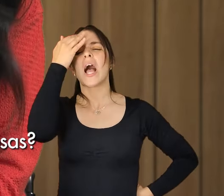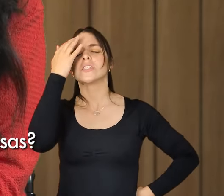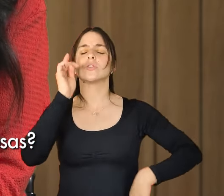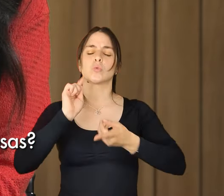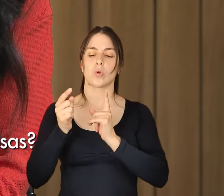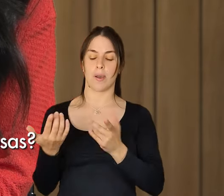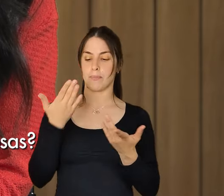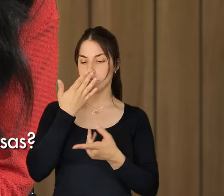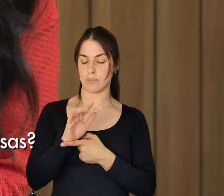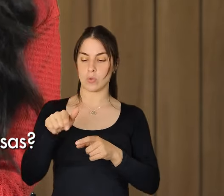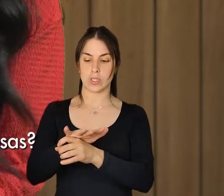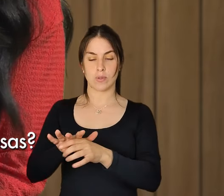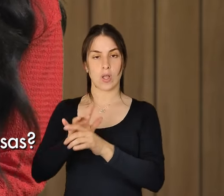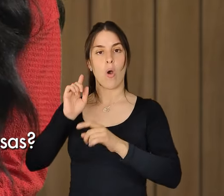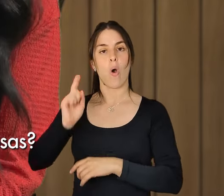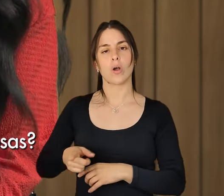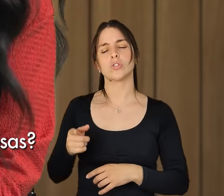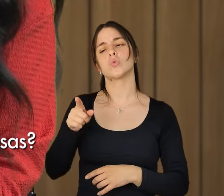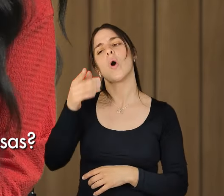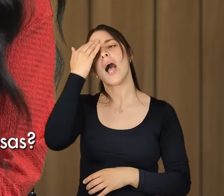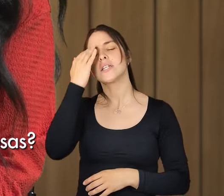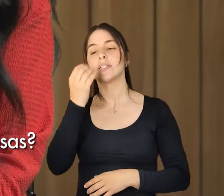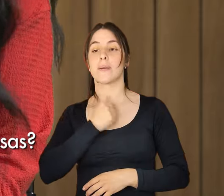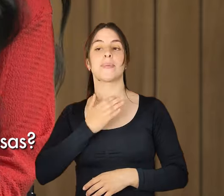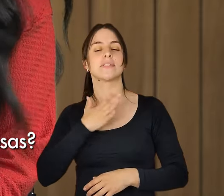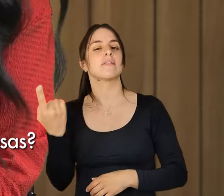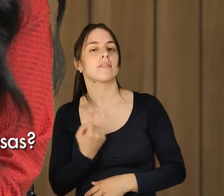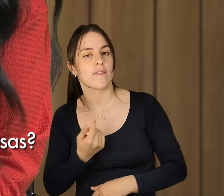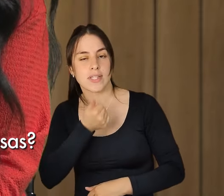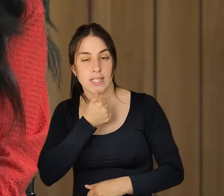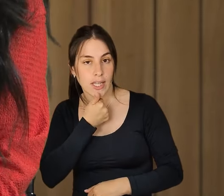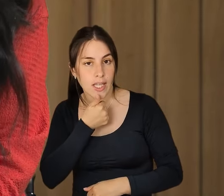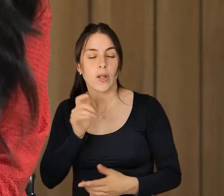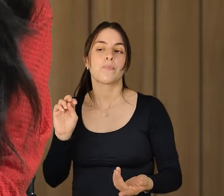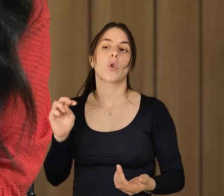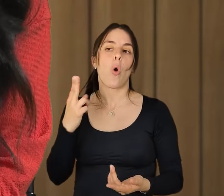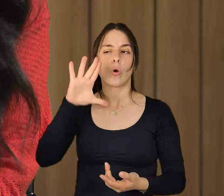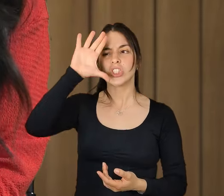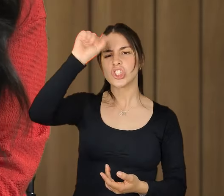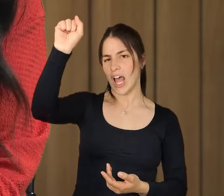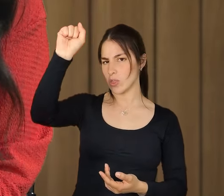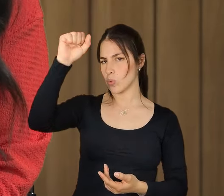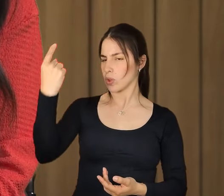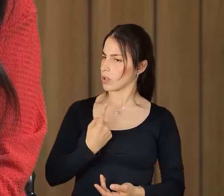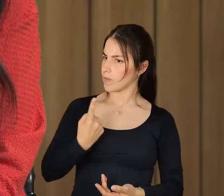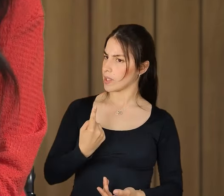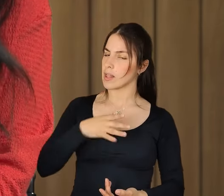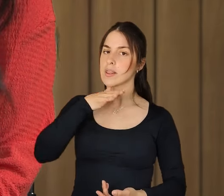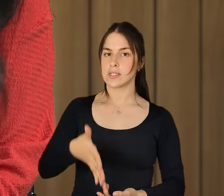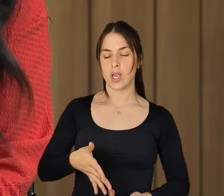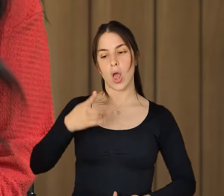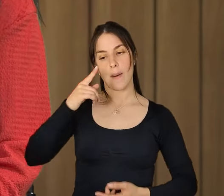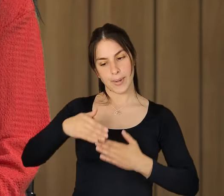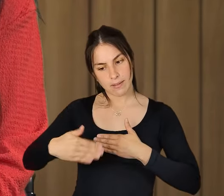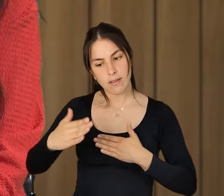caso, isto é uma decisão das empresas e deveria ser das empresas ou o Estado deveria aqui garantir que isto